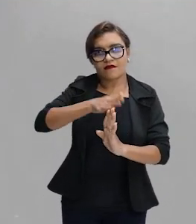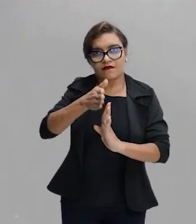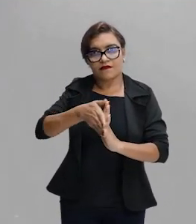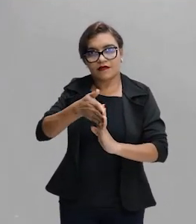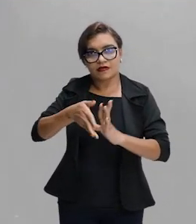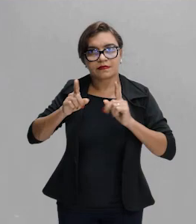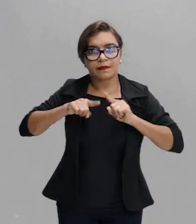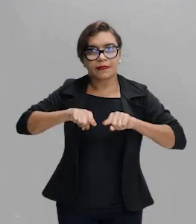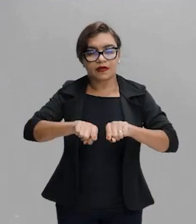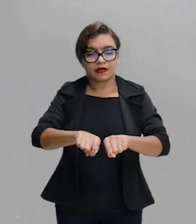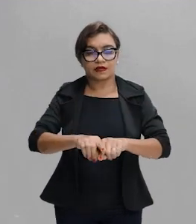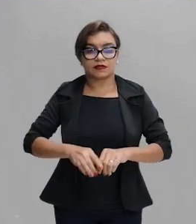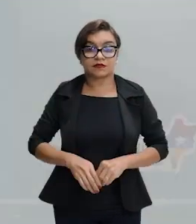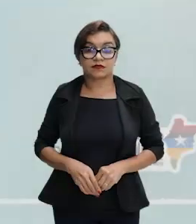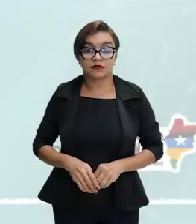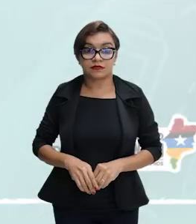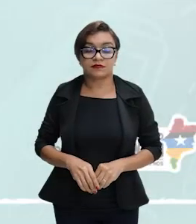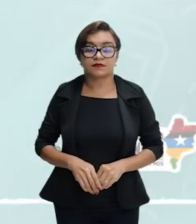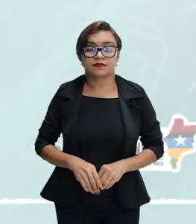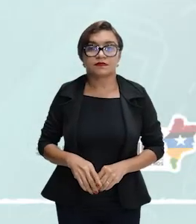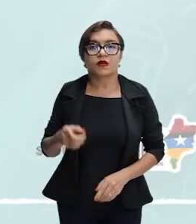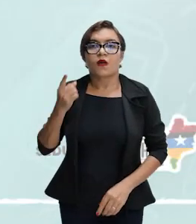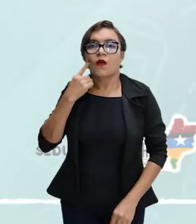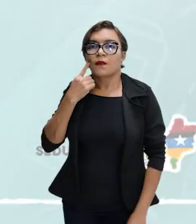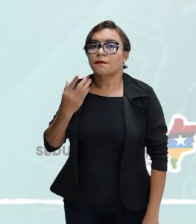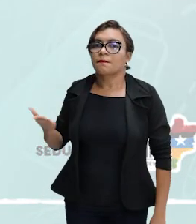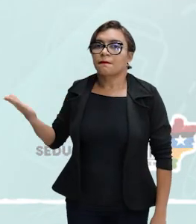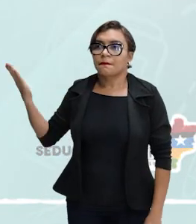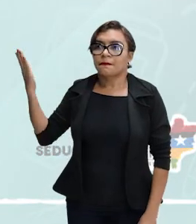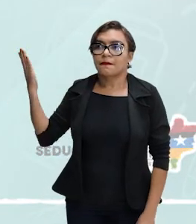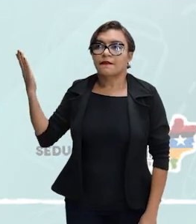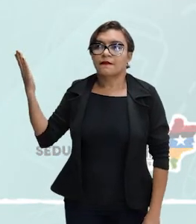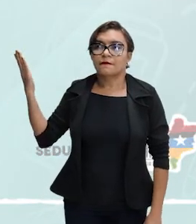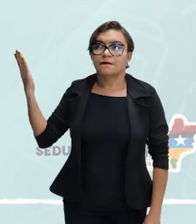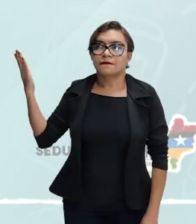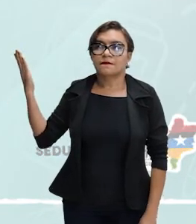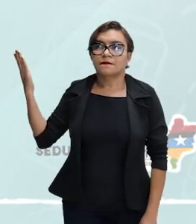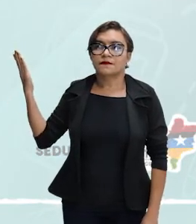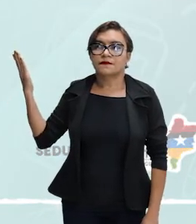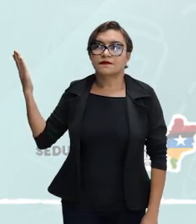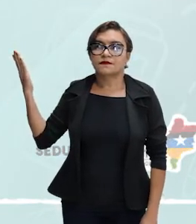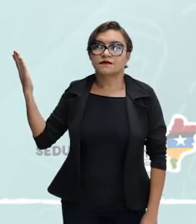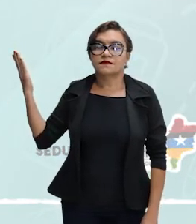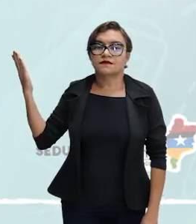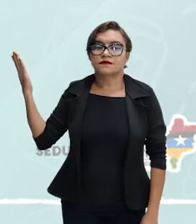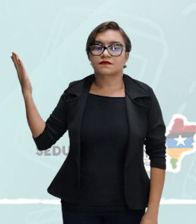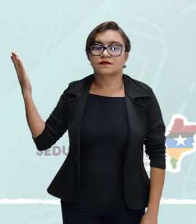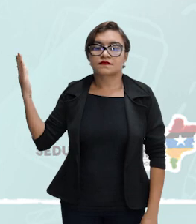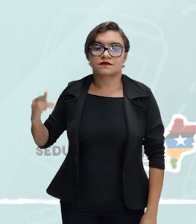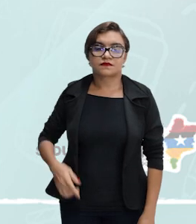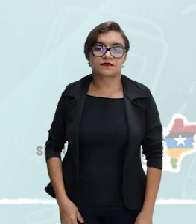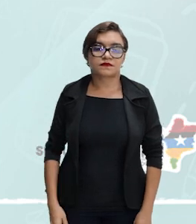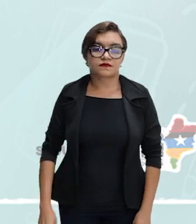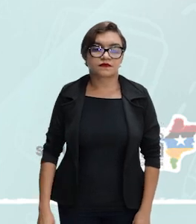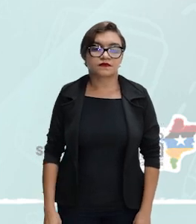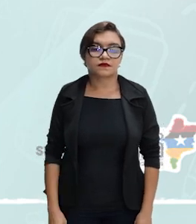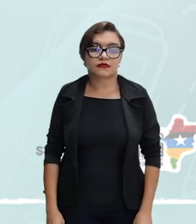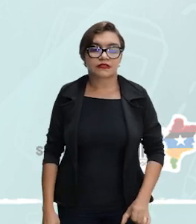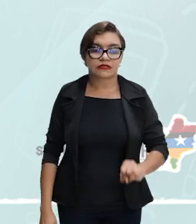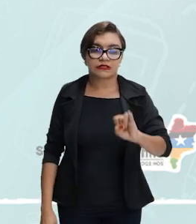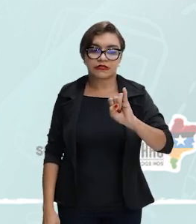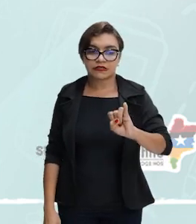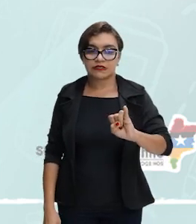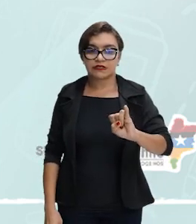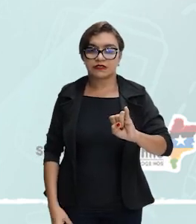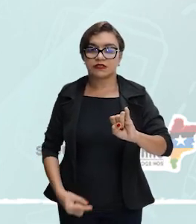Ok? Então, se nós fizermos o seguinte as seguintes relações o i1 ok? que vai ser o